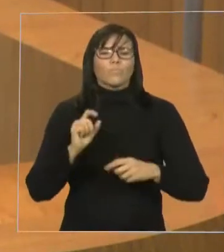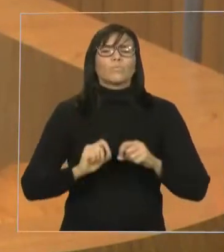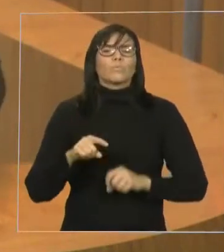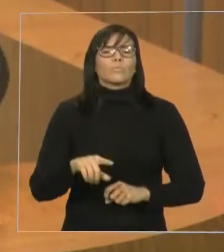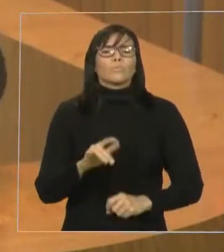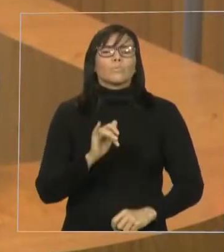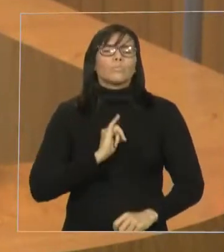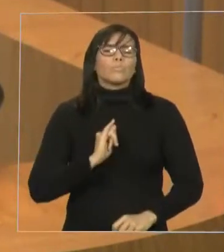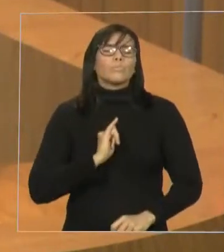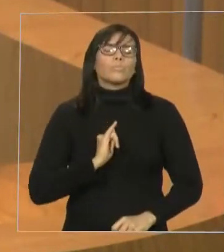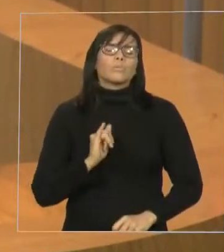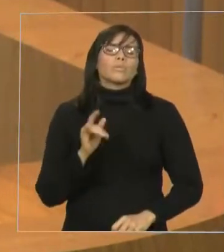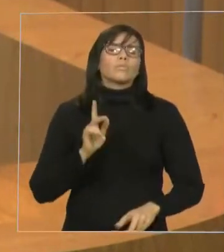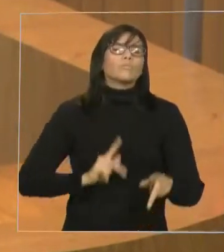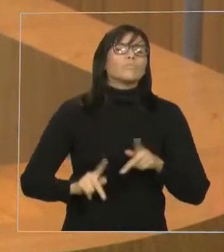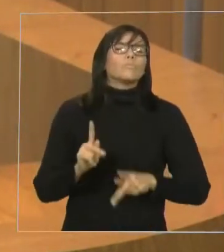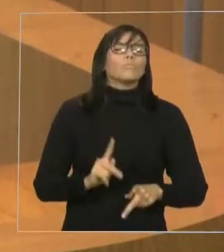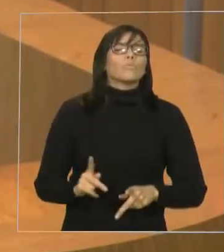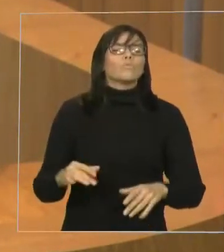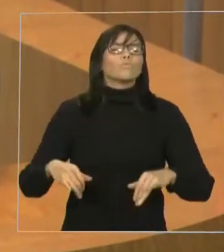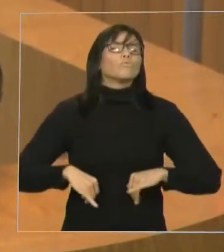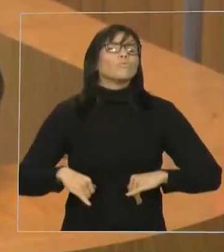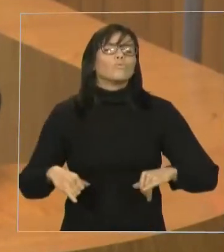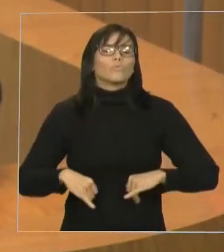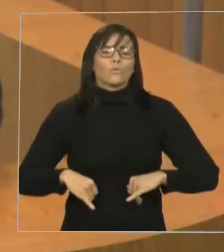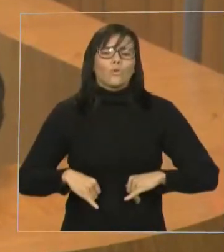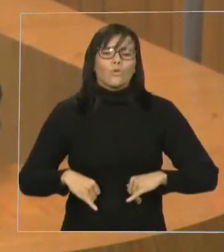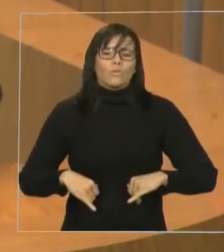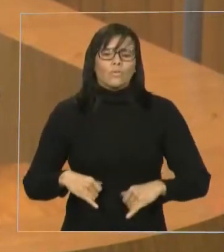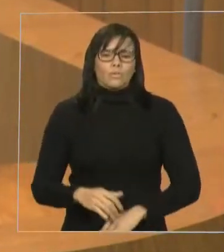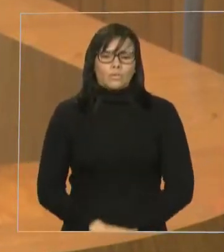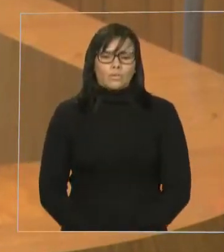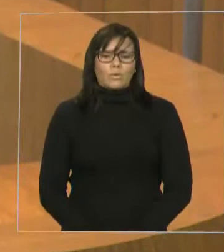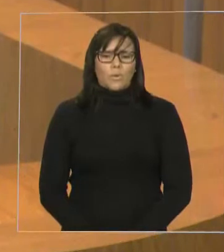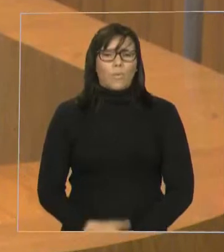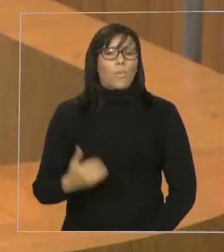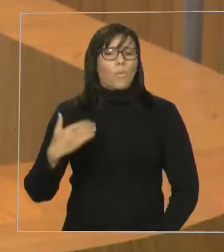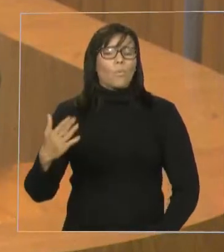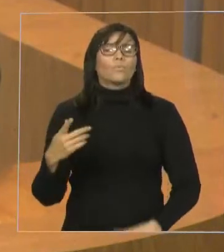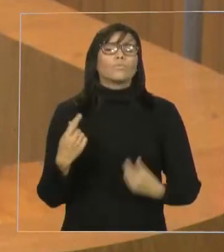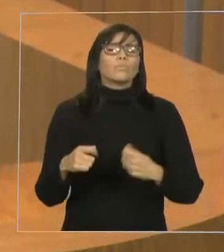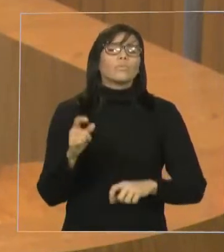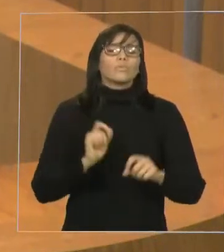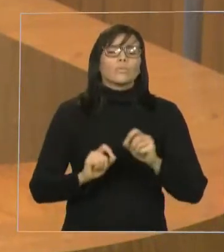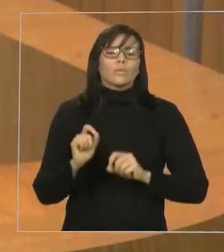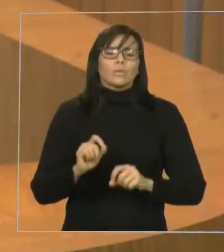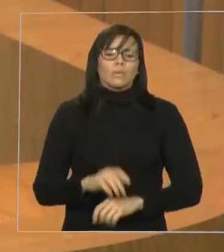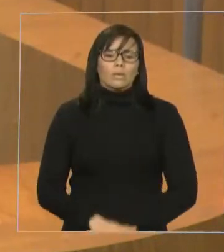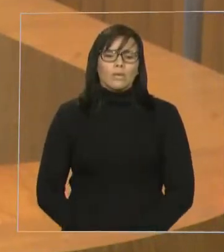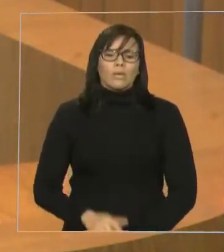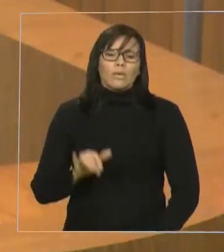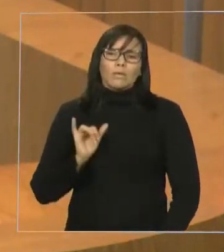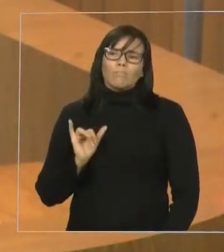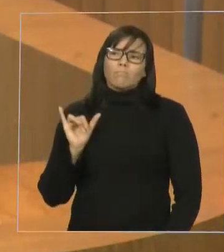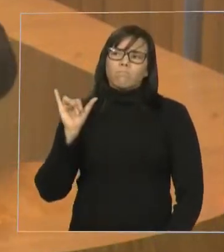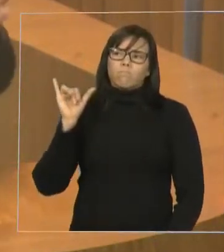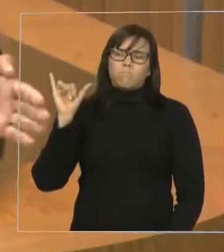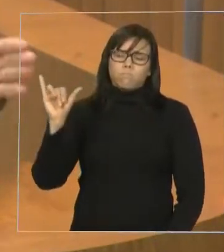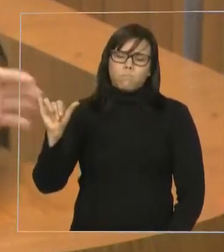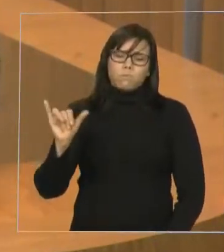Imperatriz sofre quando precisa se deslocar de avião na cidade de Imperatriz.